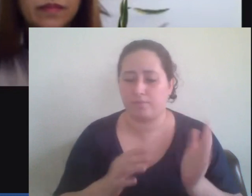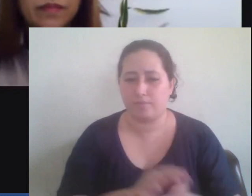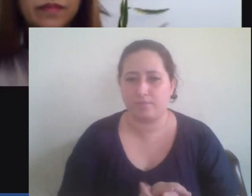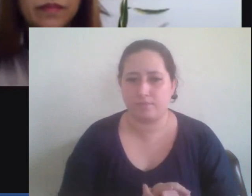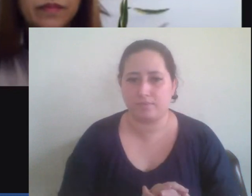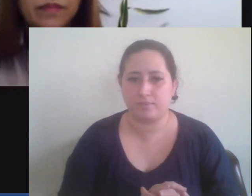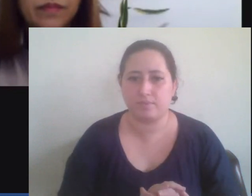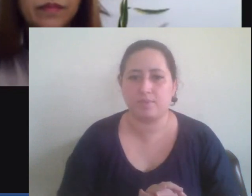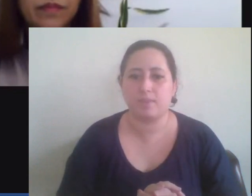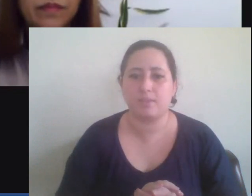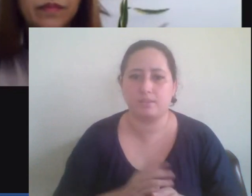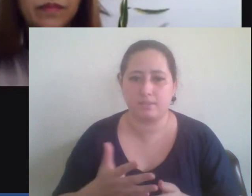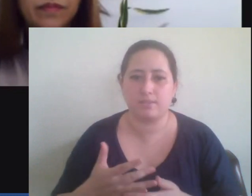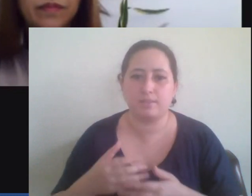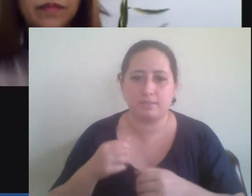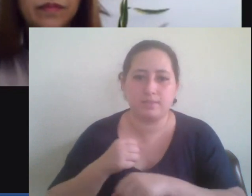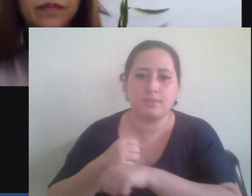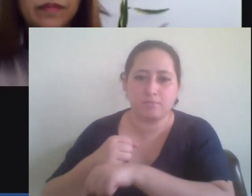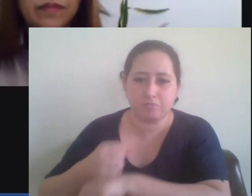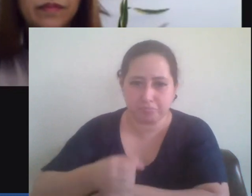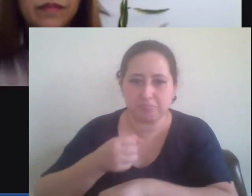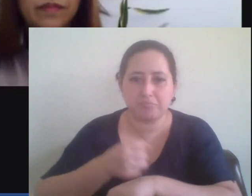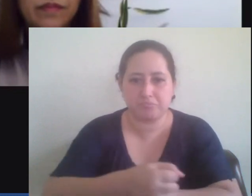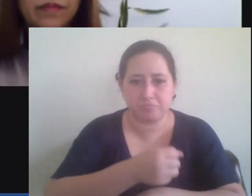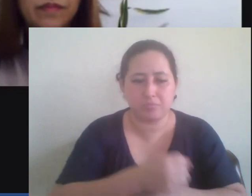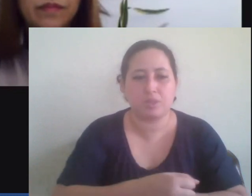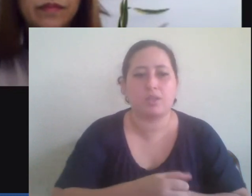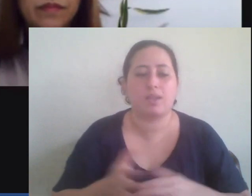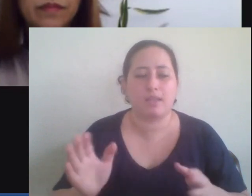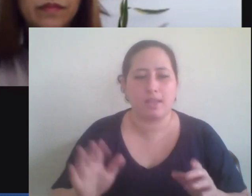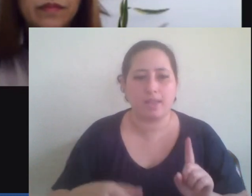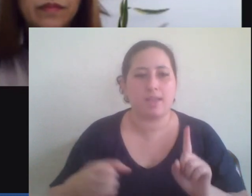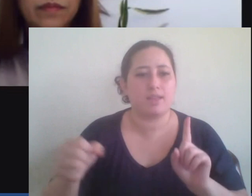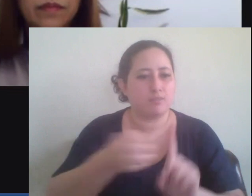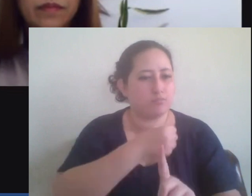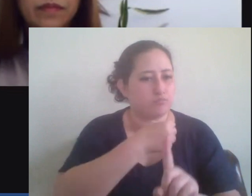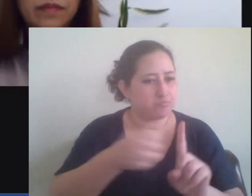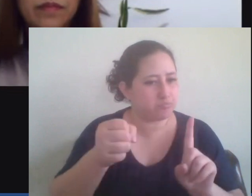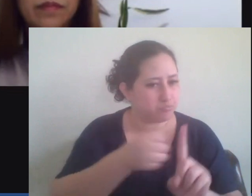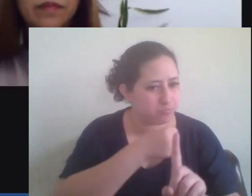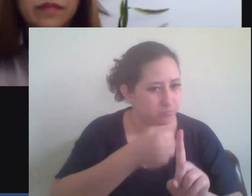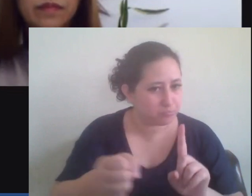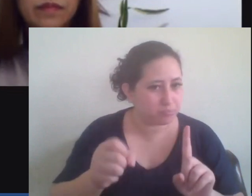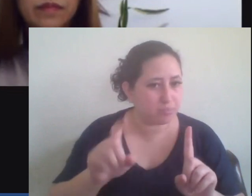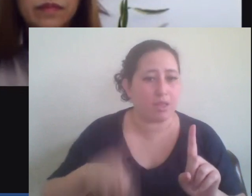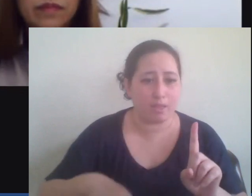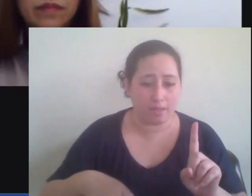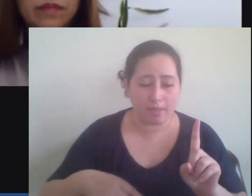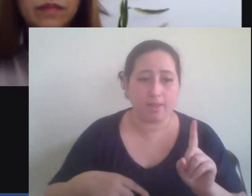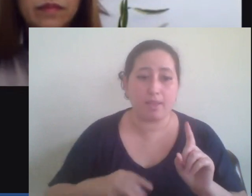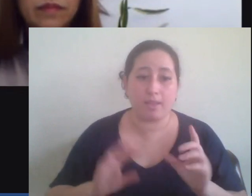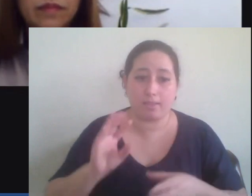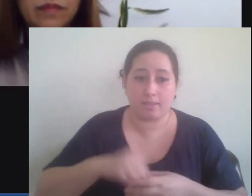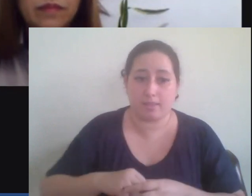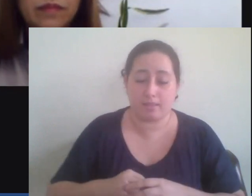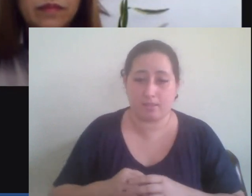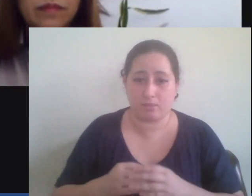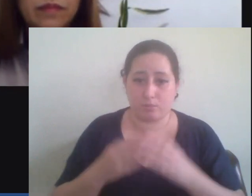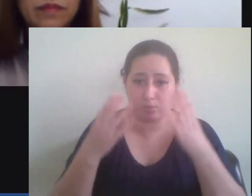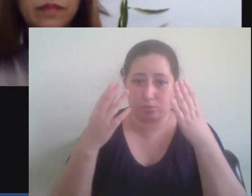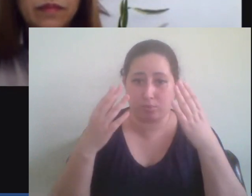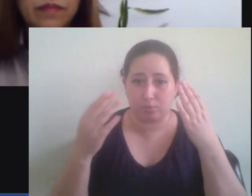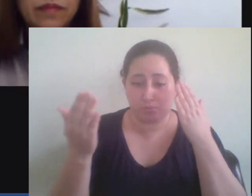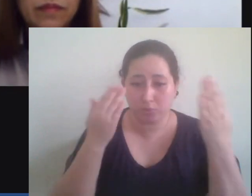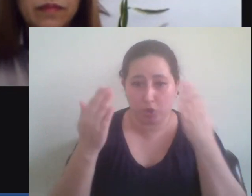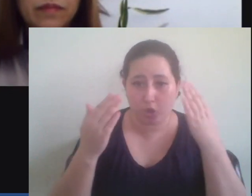abusos sejam físicos sejam emocionais agora é claro